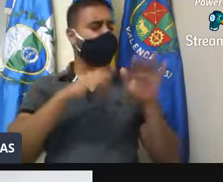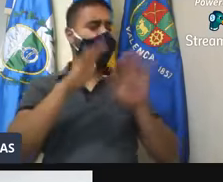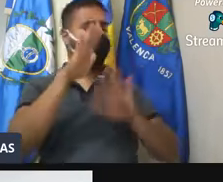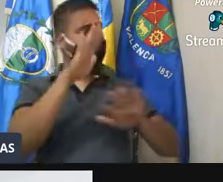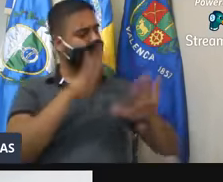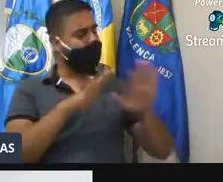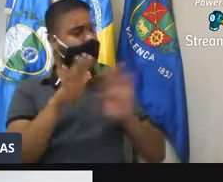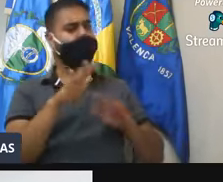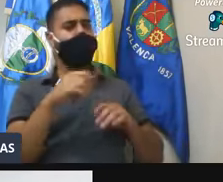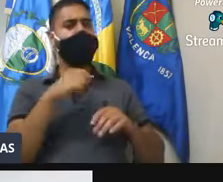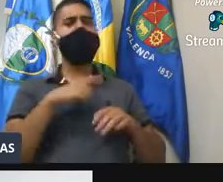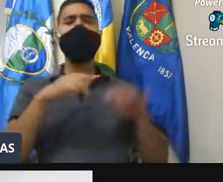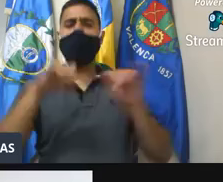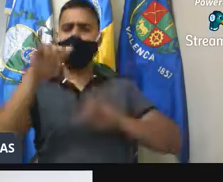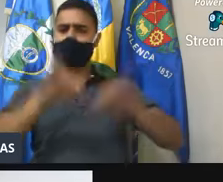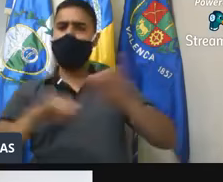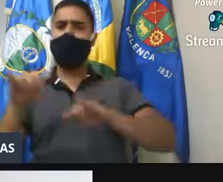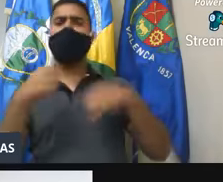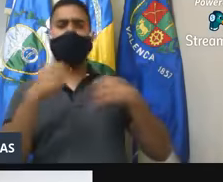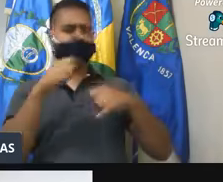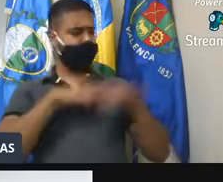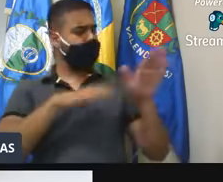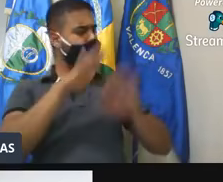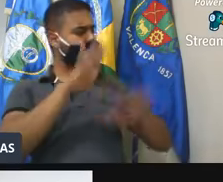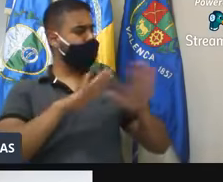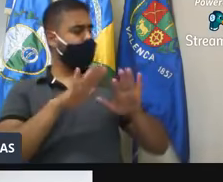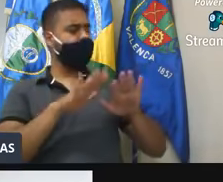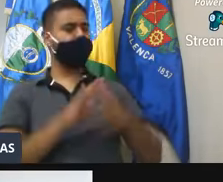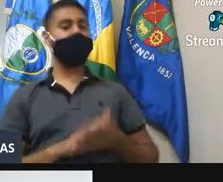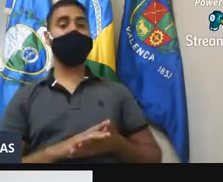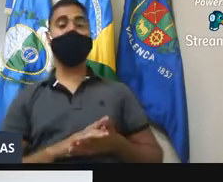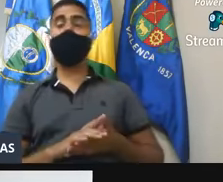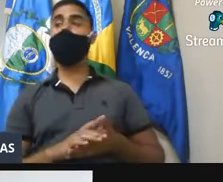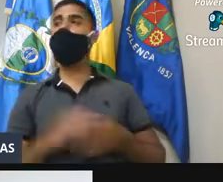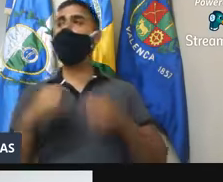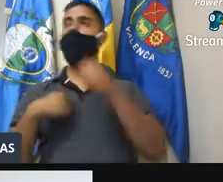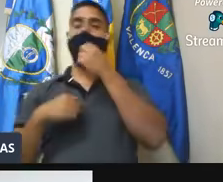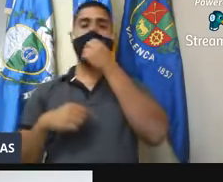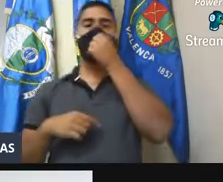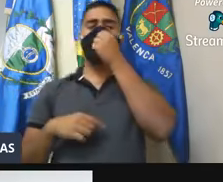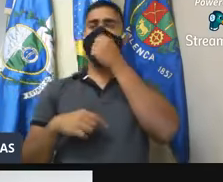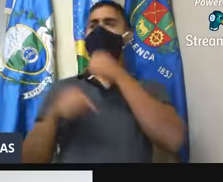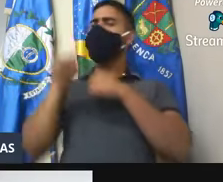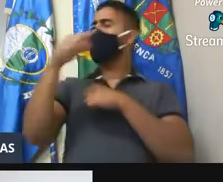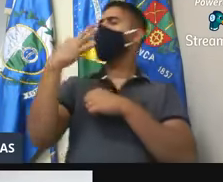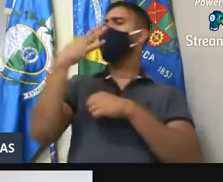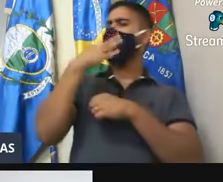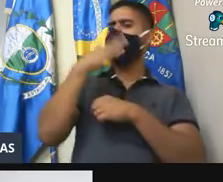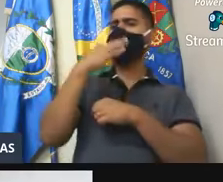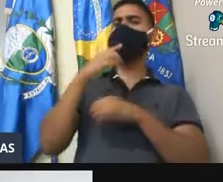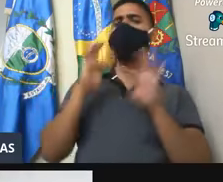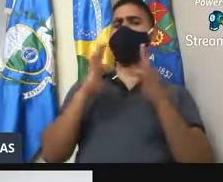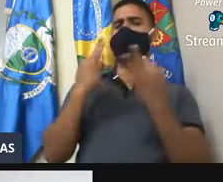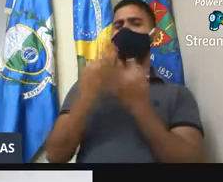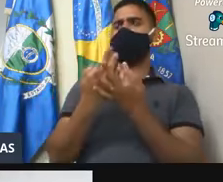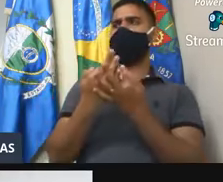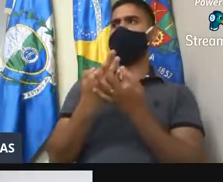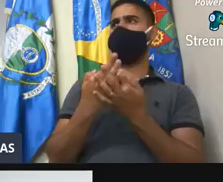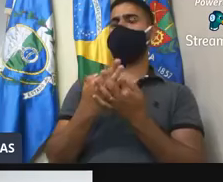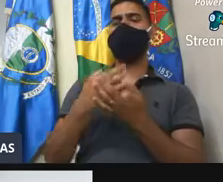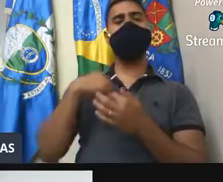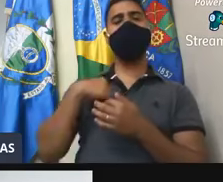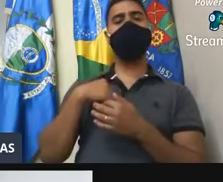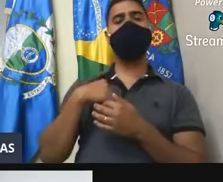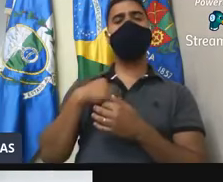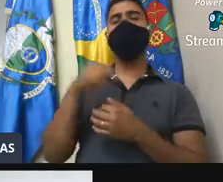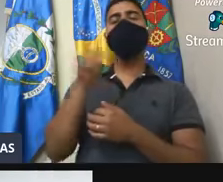ter a questão do tratamento químico. Olha, eu prometi, doutor Saulo, você conhece minha família, médico da minha mãe. Doutor Rafaelzinho, faz amor.